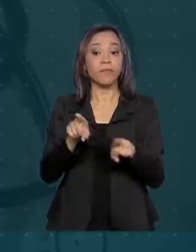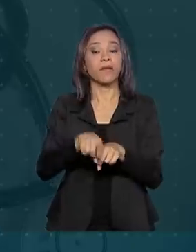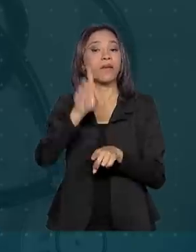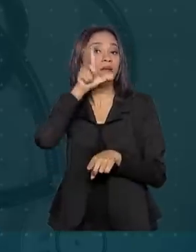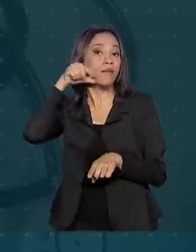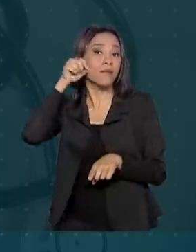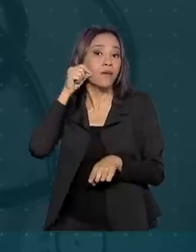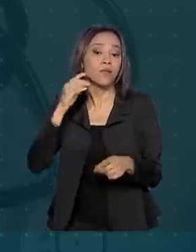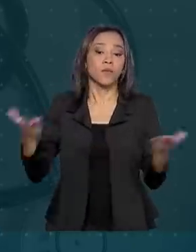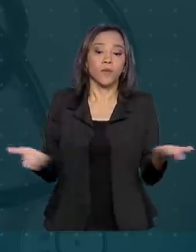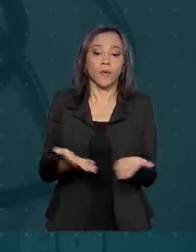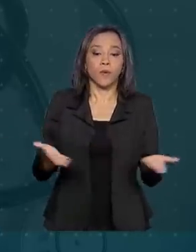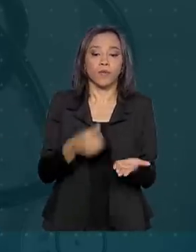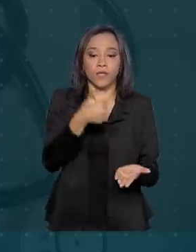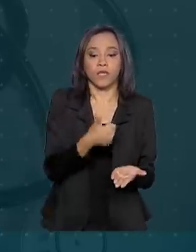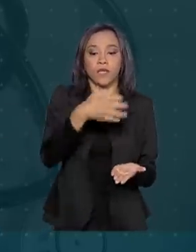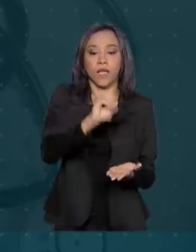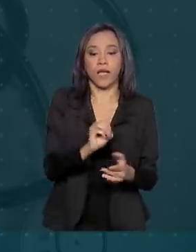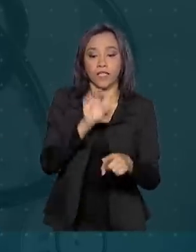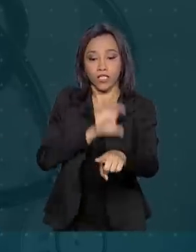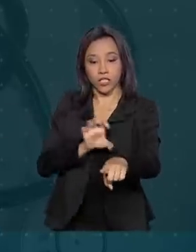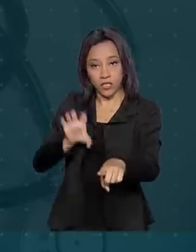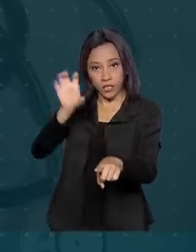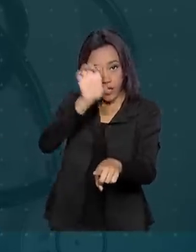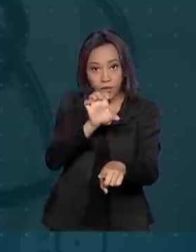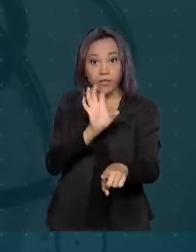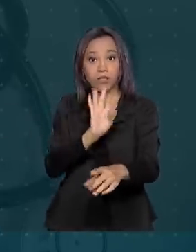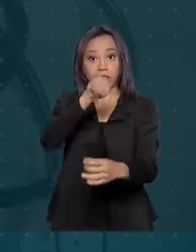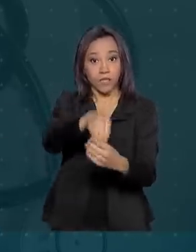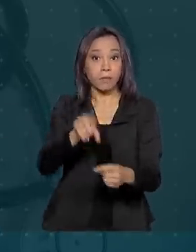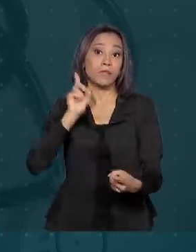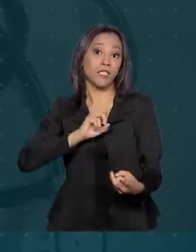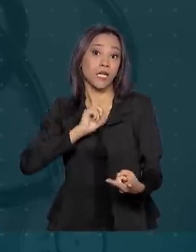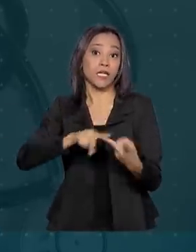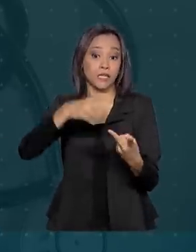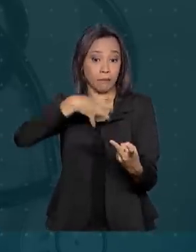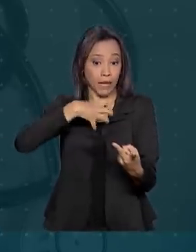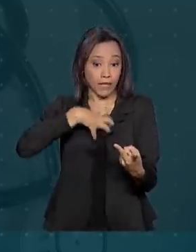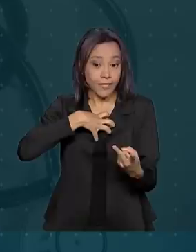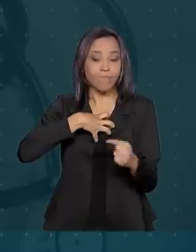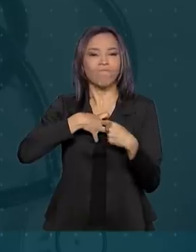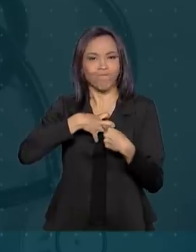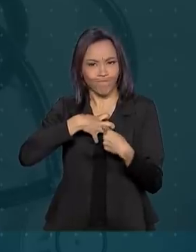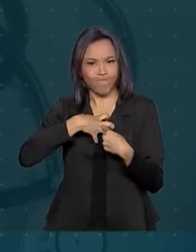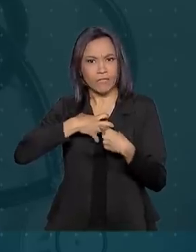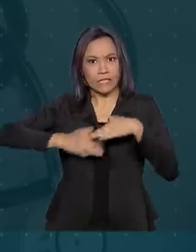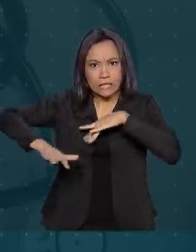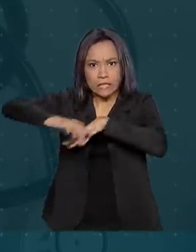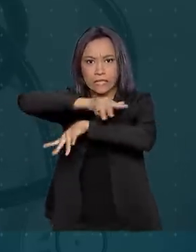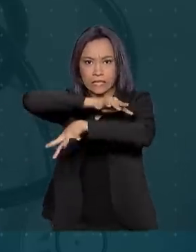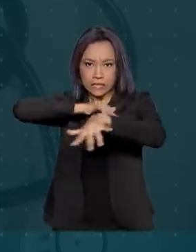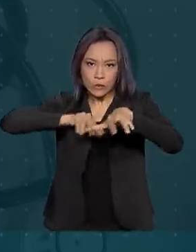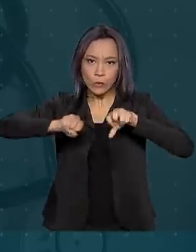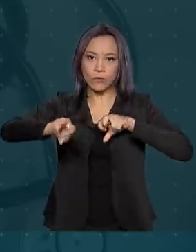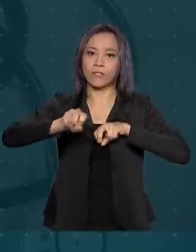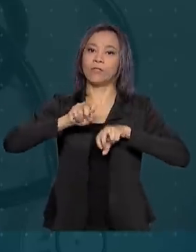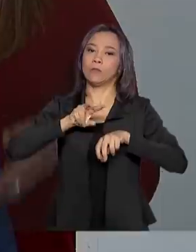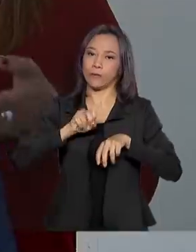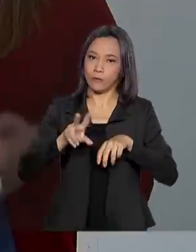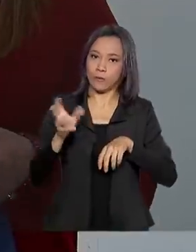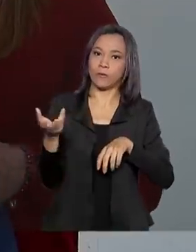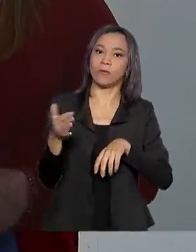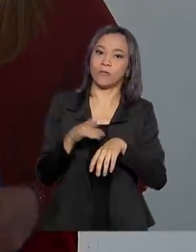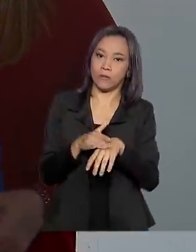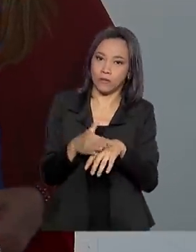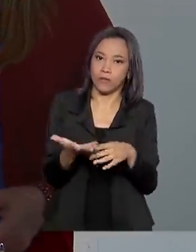Atualmente, dez estados, incluindo Minas Gerais e Bahia, estão com circulação ativa do vírus do sarampo.